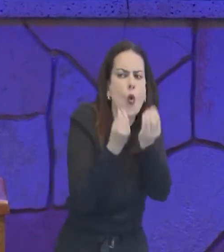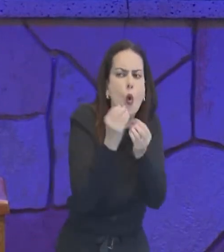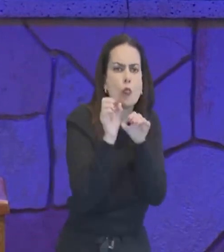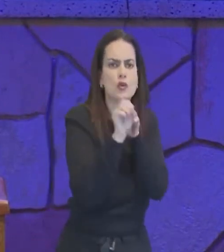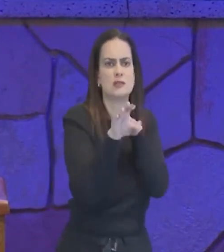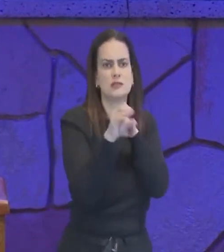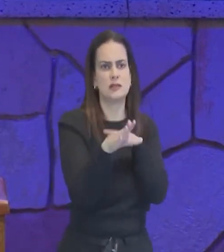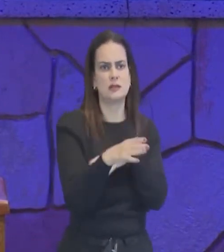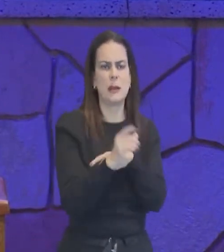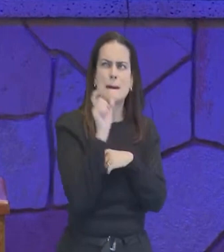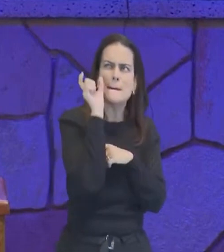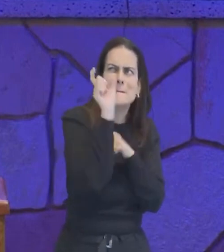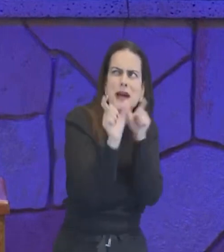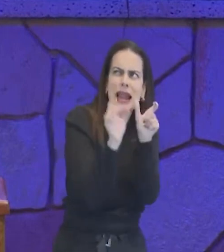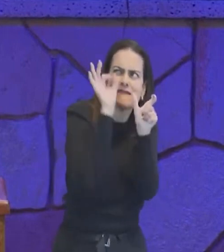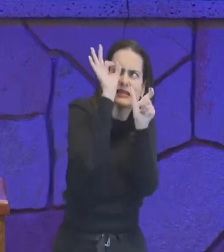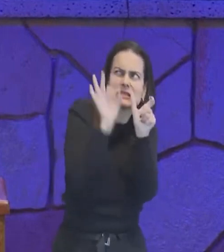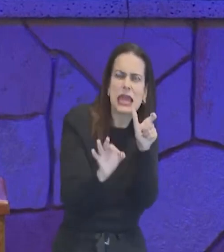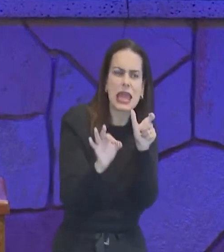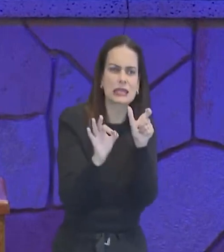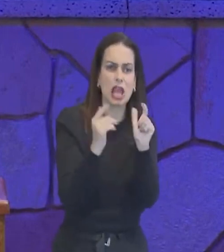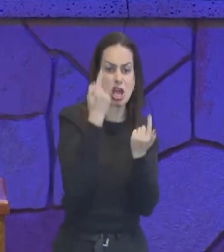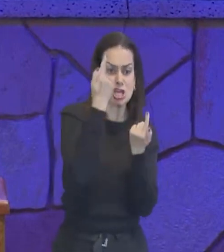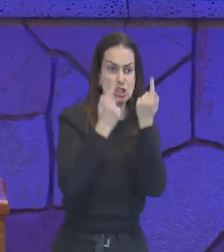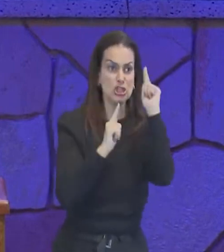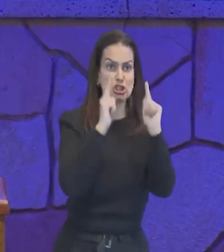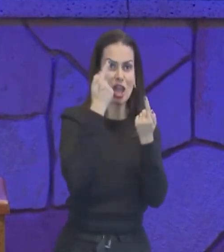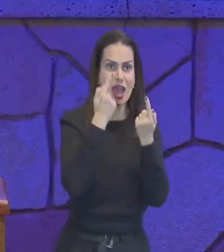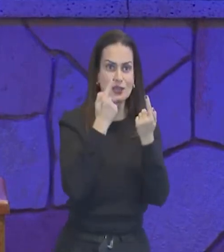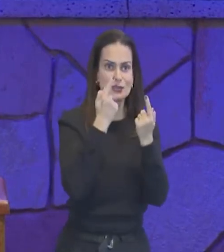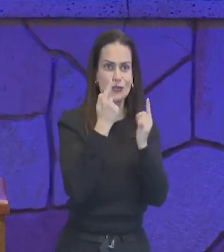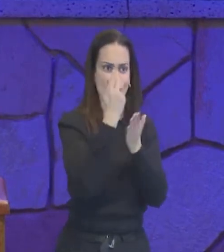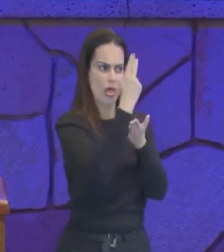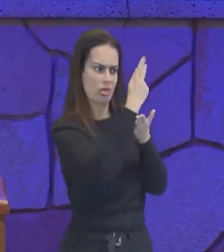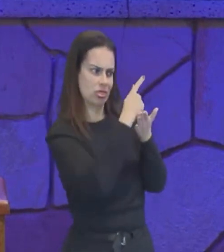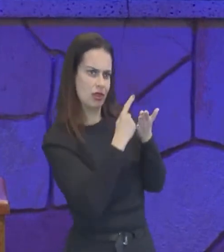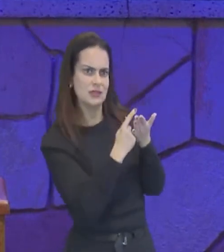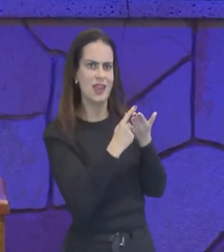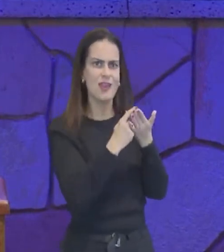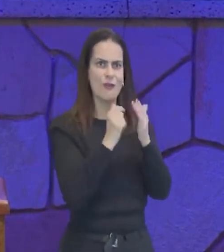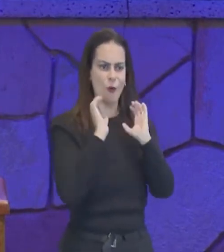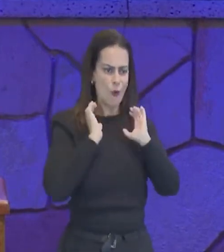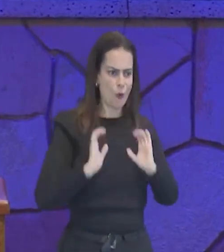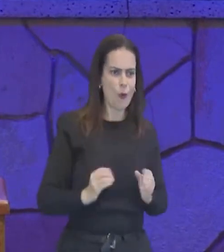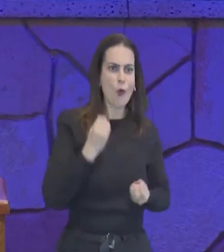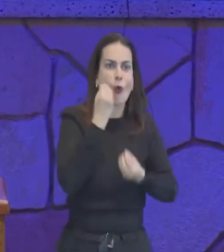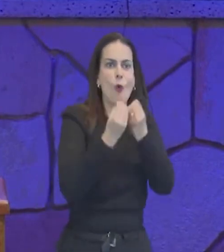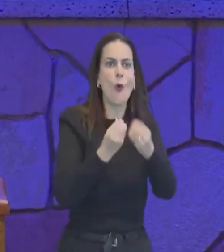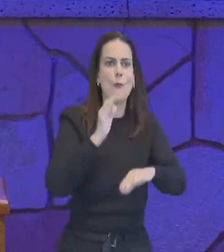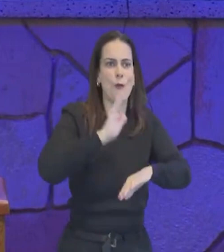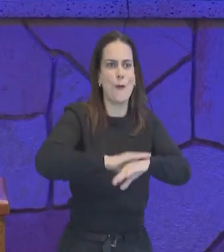palavra? Qual é o meu gesto? Quais são as minhas atitudes nesse processo de ensino?